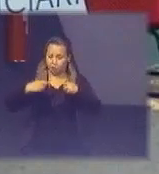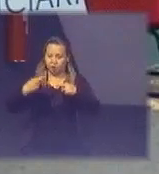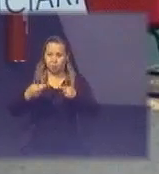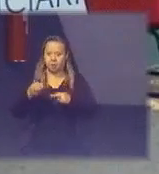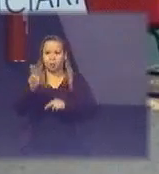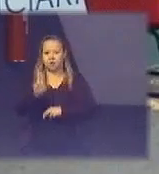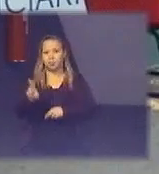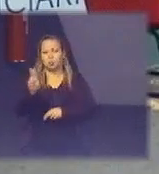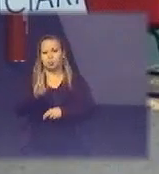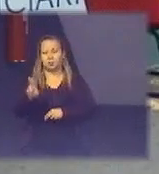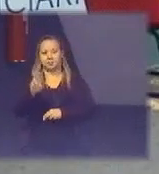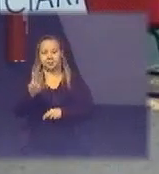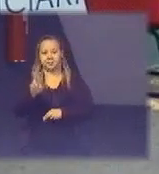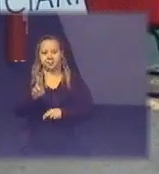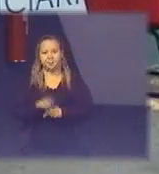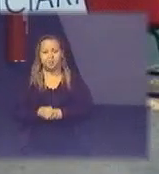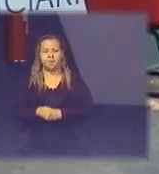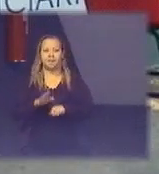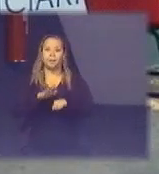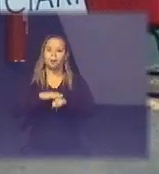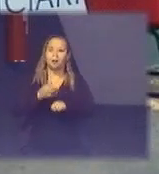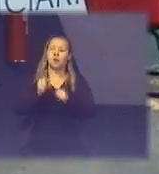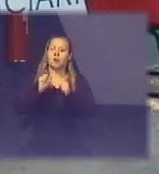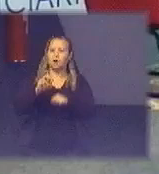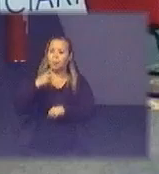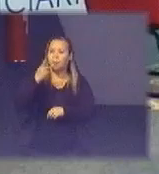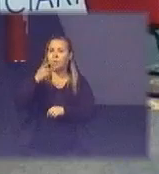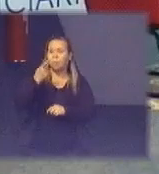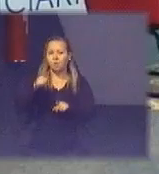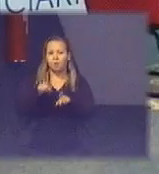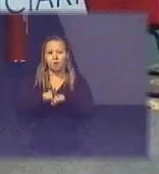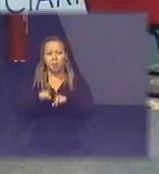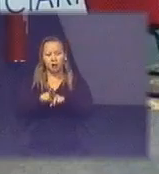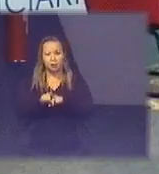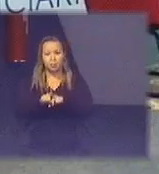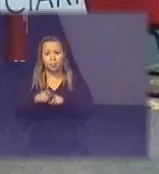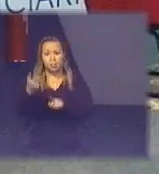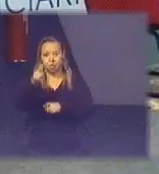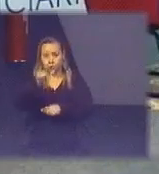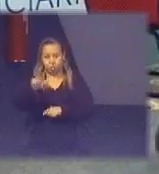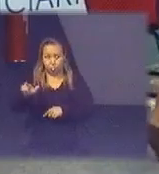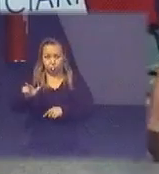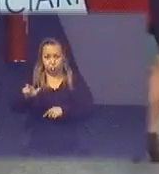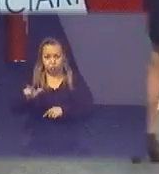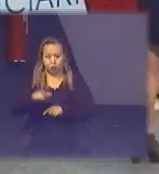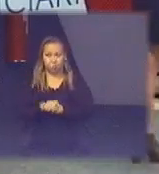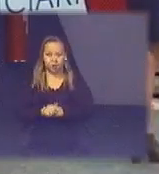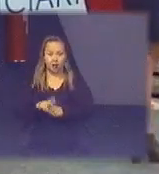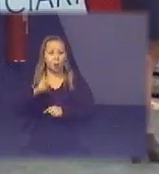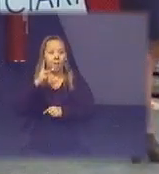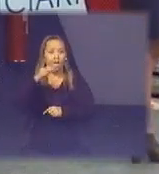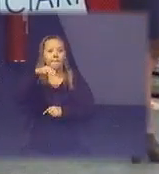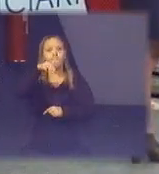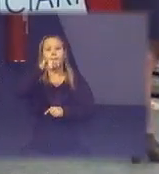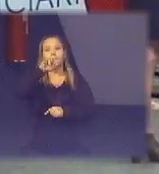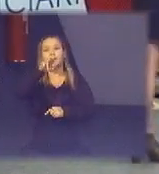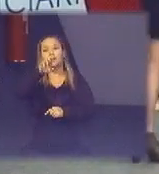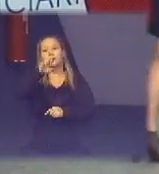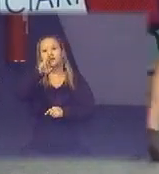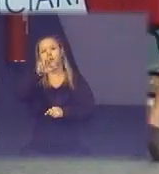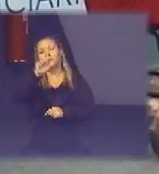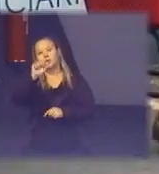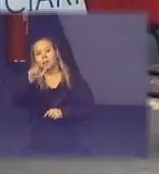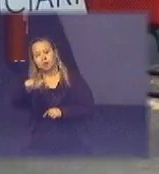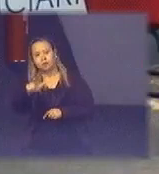nobre menos nobre mas eu posso falar também de upcycling ele era um uso menos nobre e eu valorar valorizar e isso acontece com o